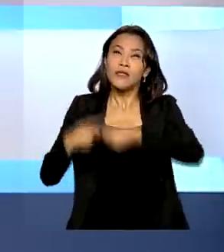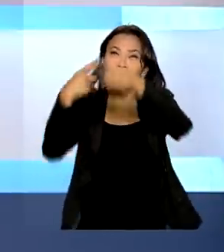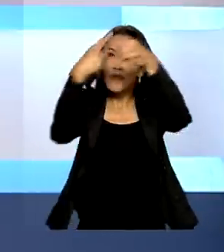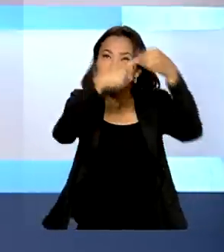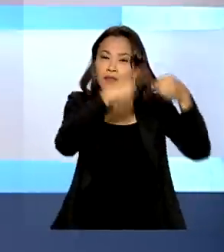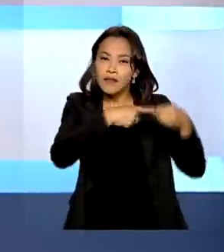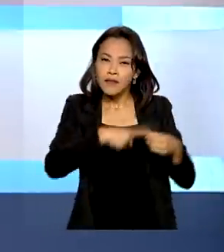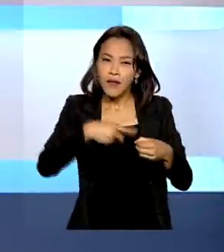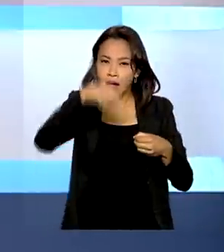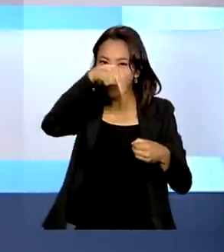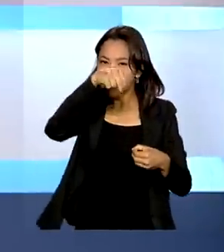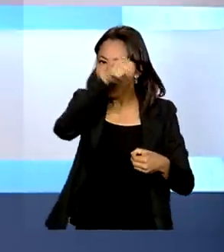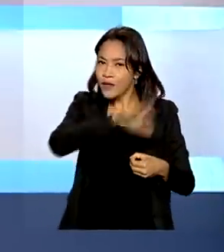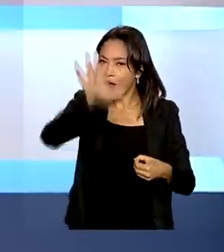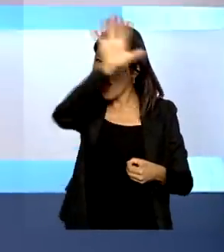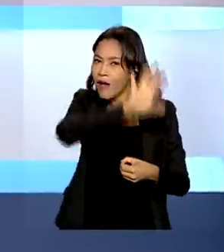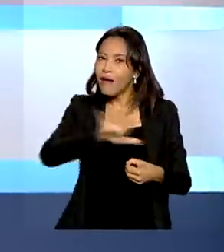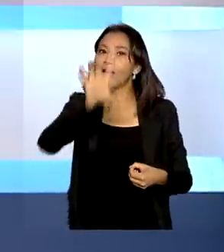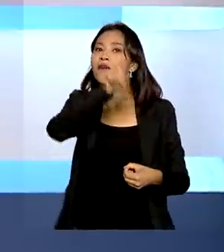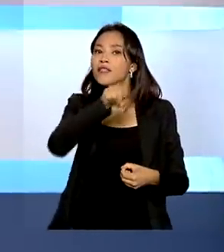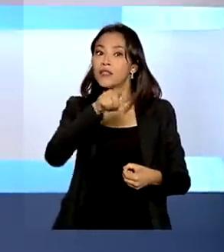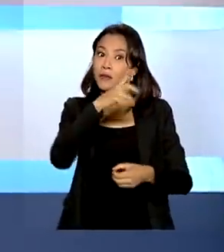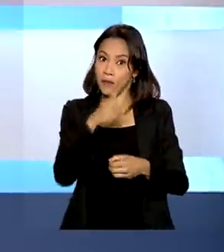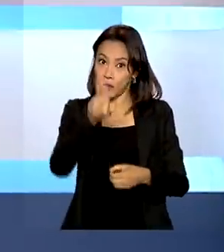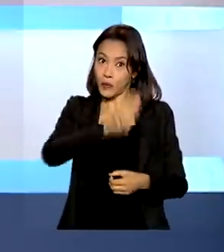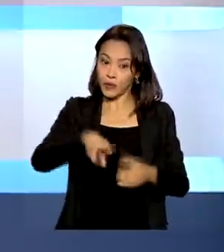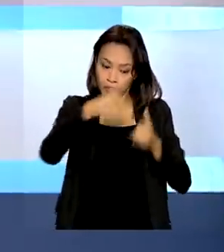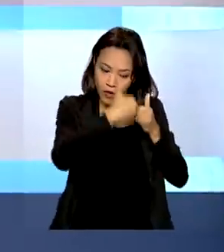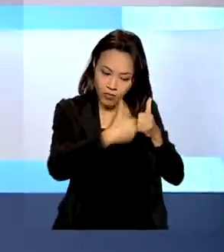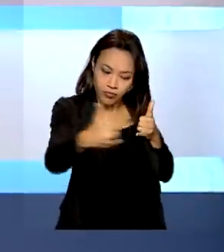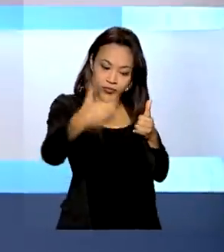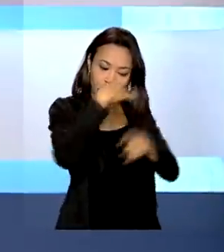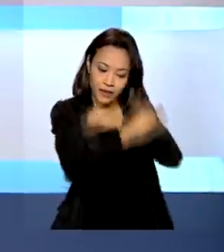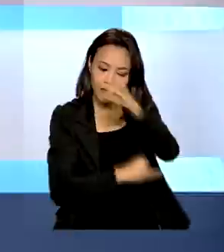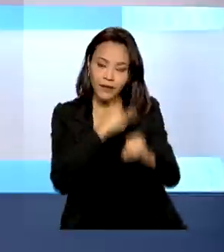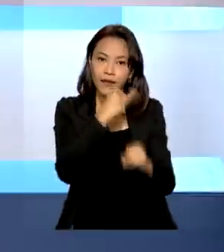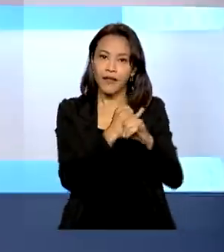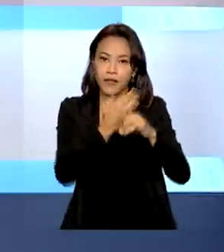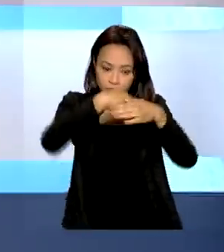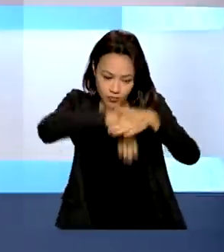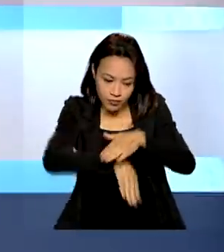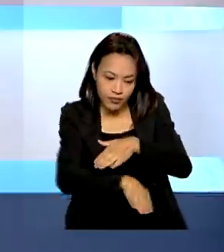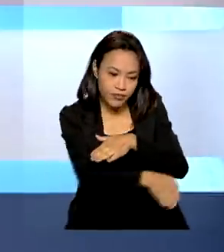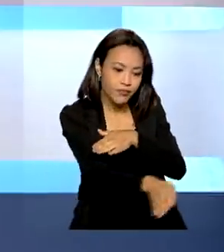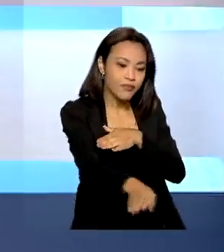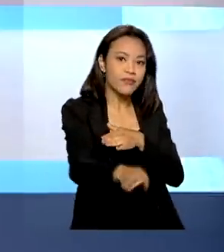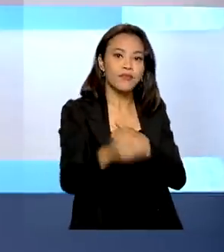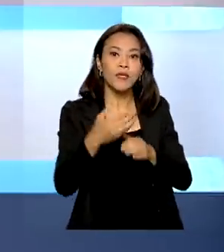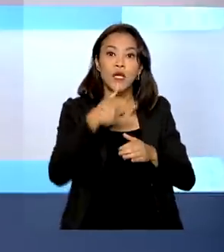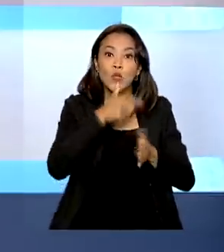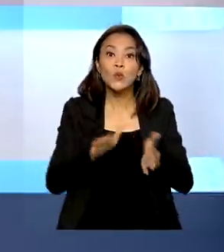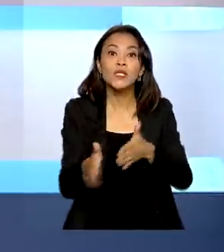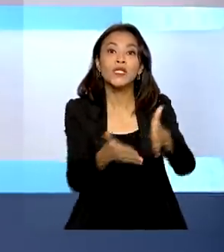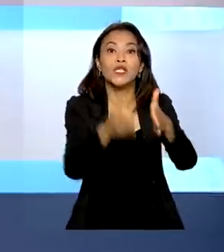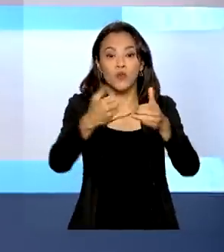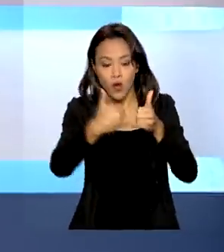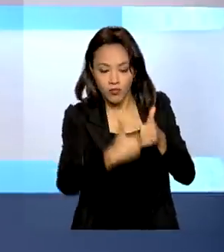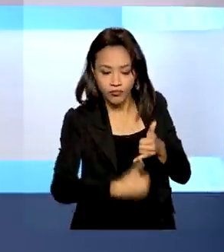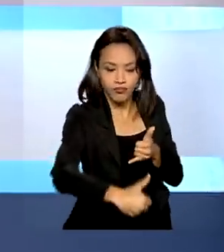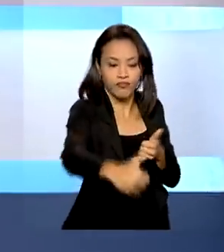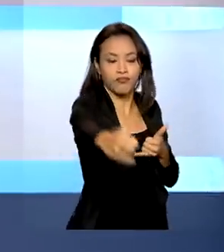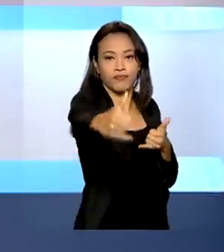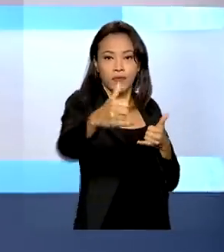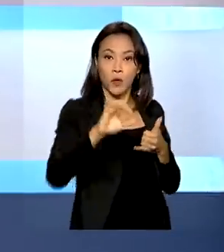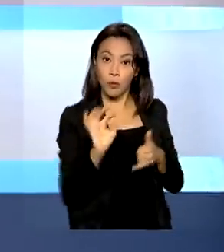rede mundial de computadores, utilizando cabos de fibra ótica submersos nos rios da região. O pontapé inicial do